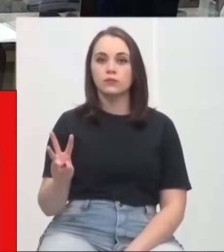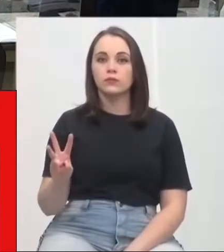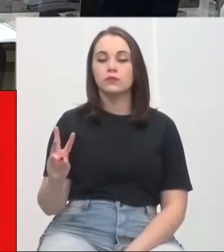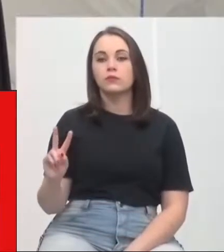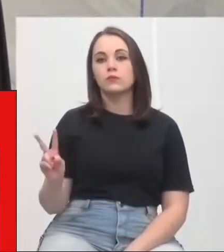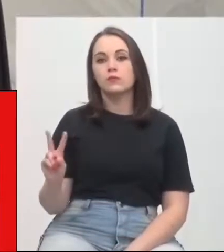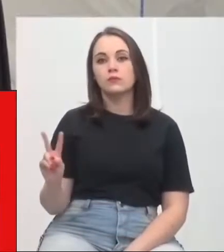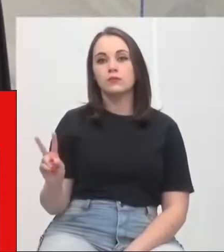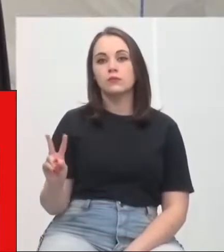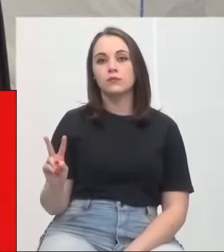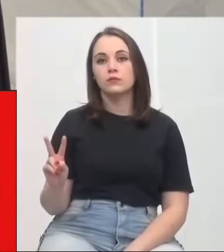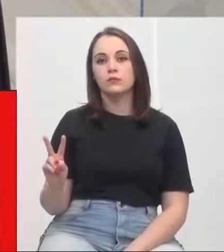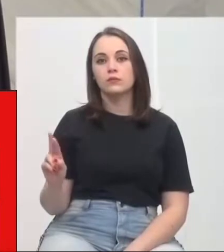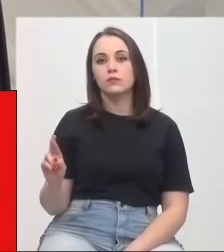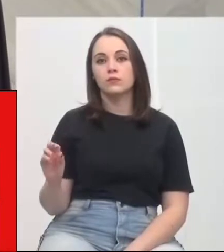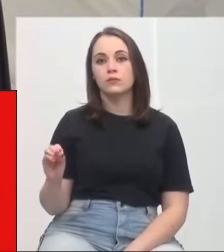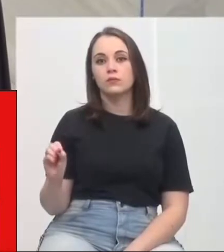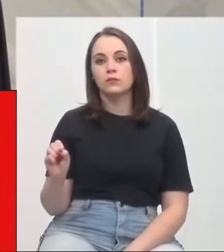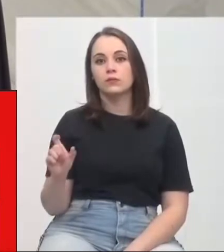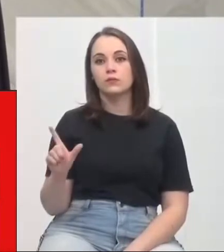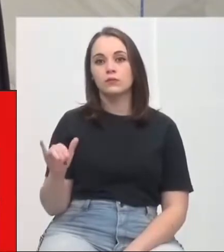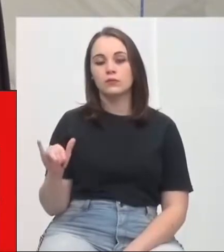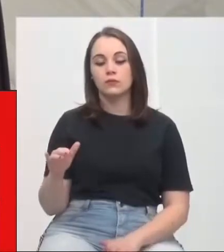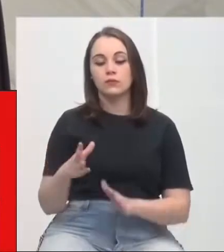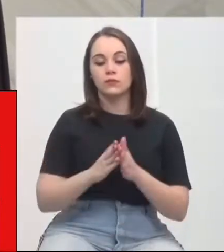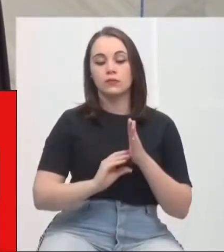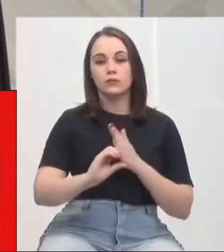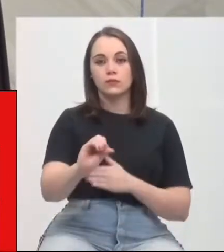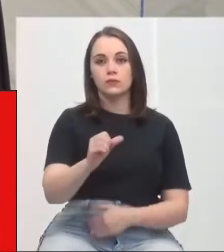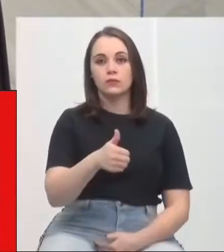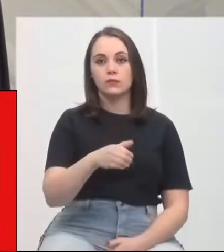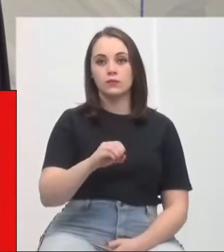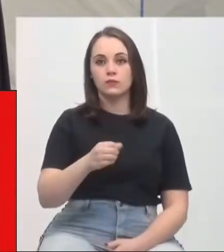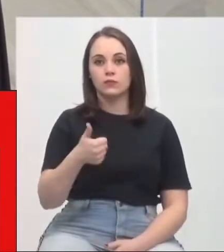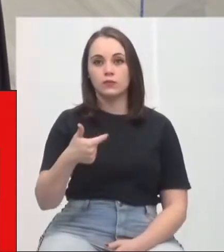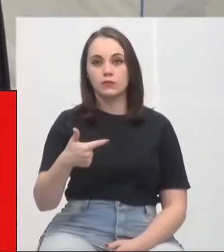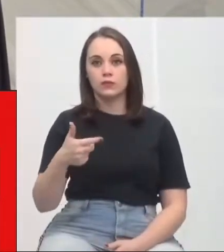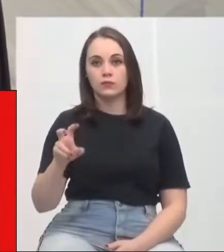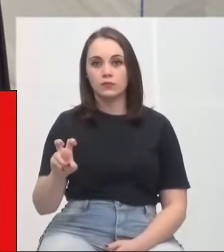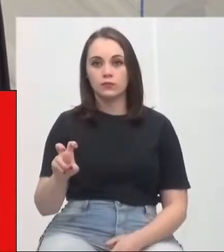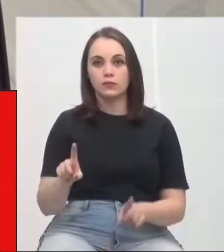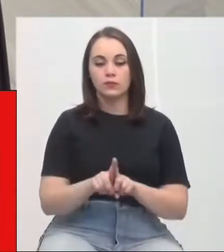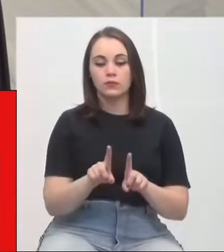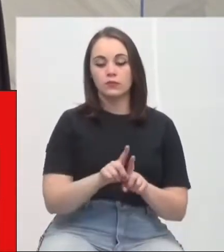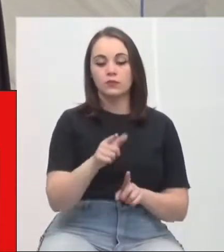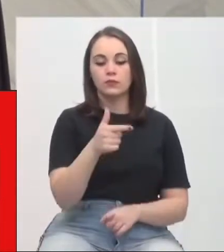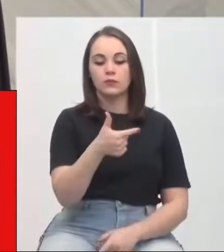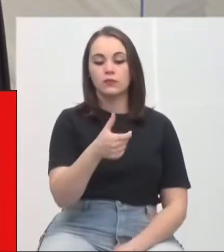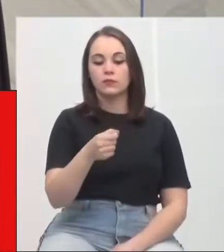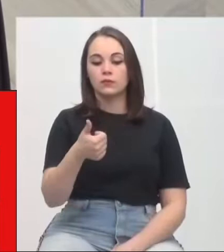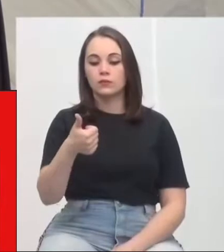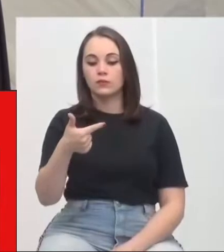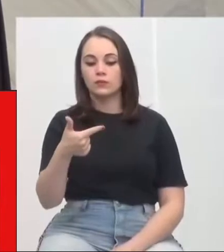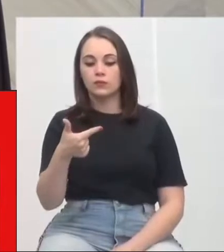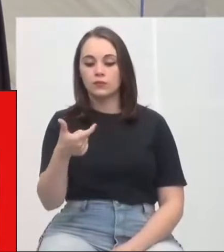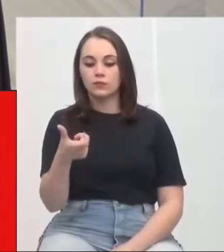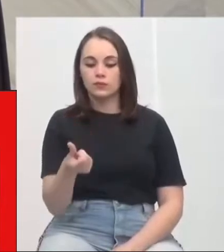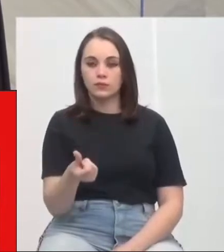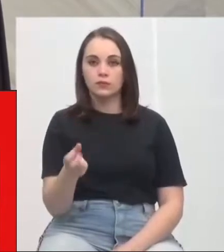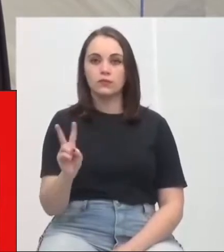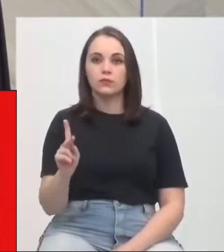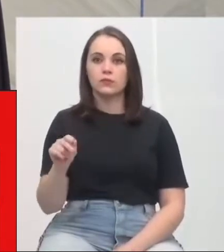de autoria da vereadora Roseli De Luca. Indicações 102521, 102621, de autoria do vereador Paulo